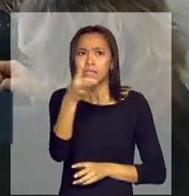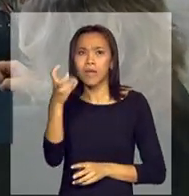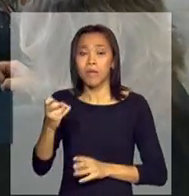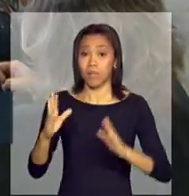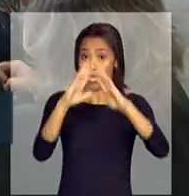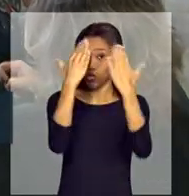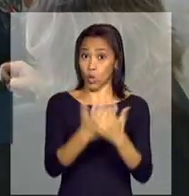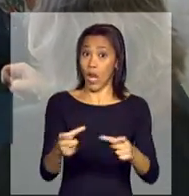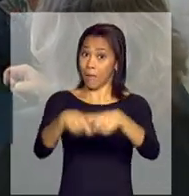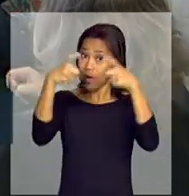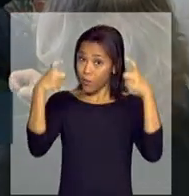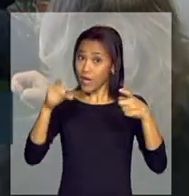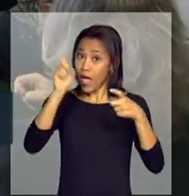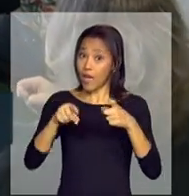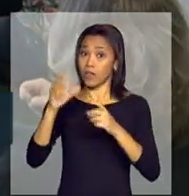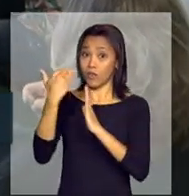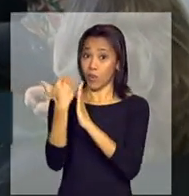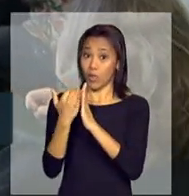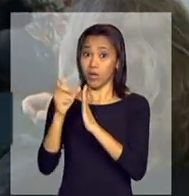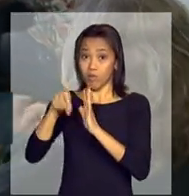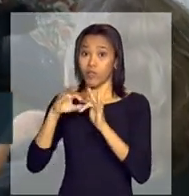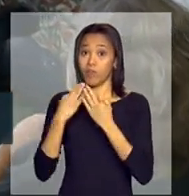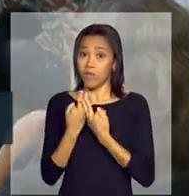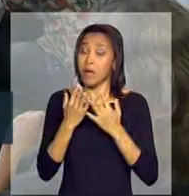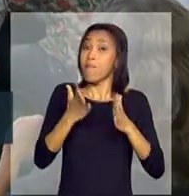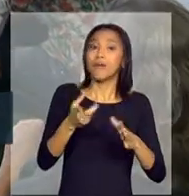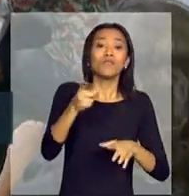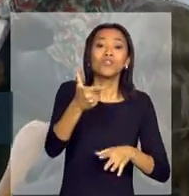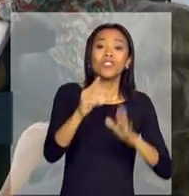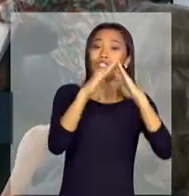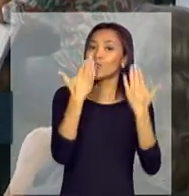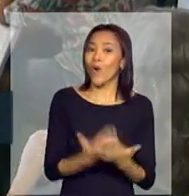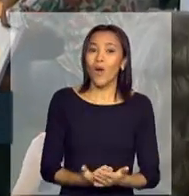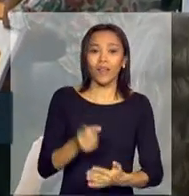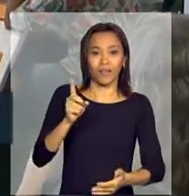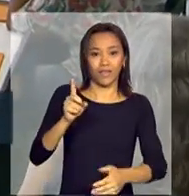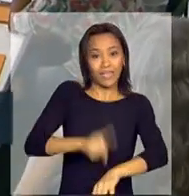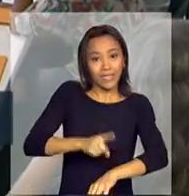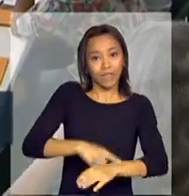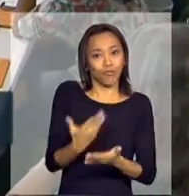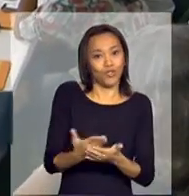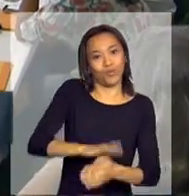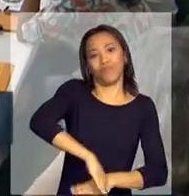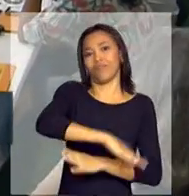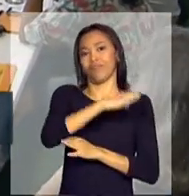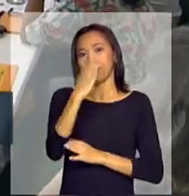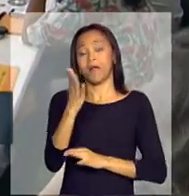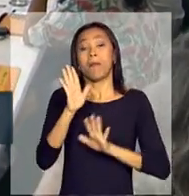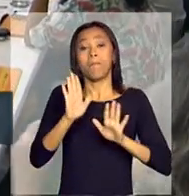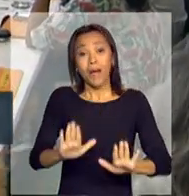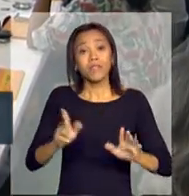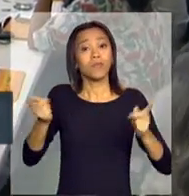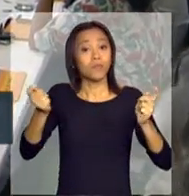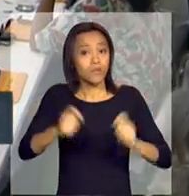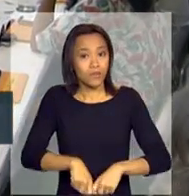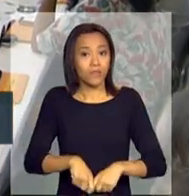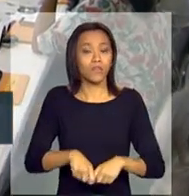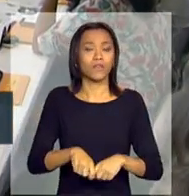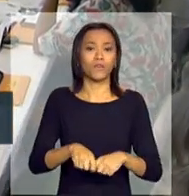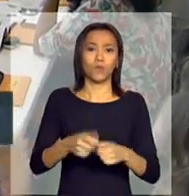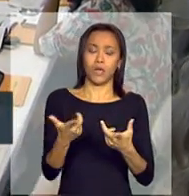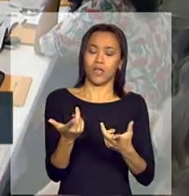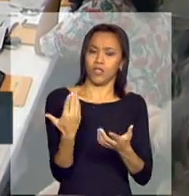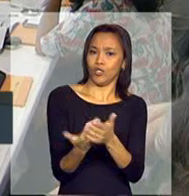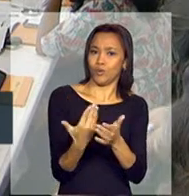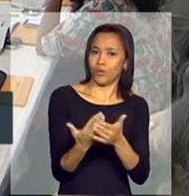Família e que ainda não tinham escola em tempo integral e que poderiam ter, porque tinham espaço para ofertar o curso no contraturno.